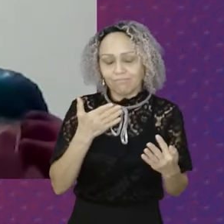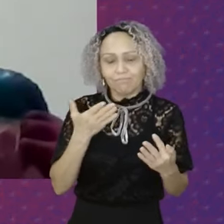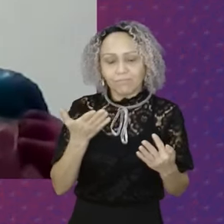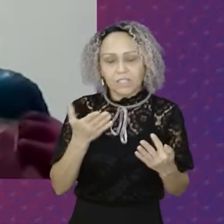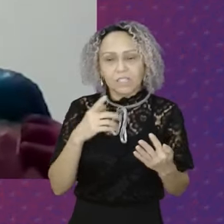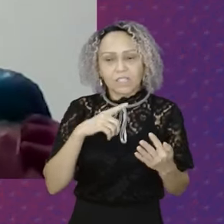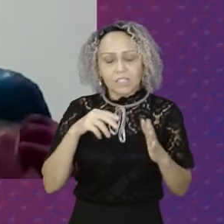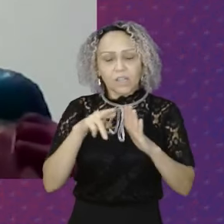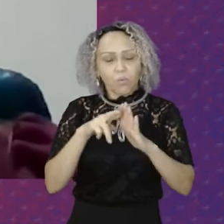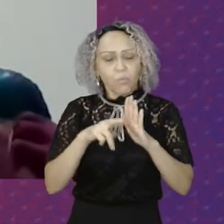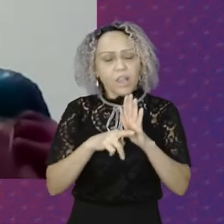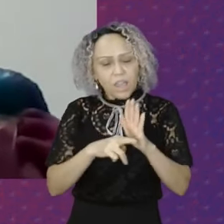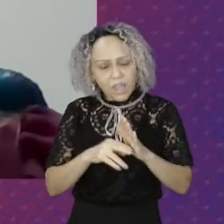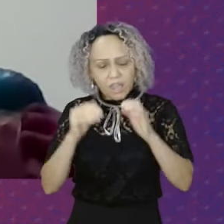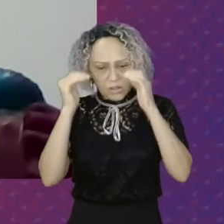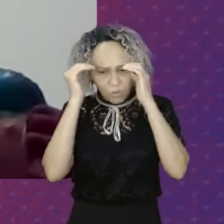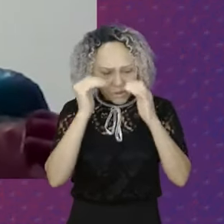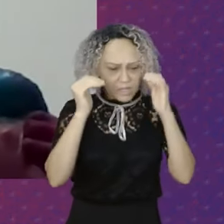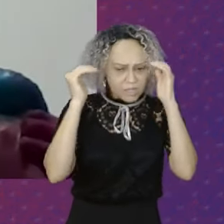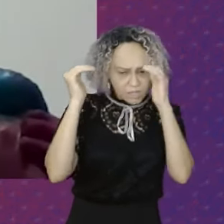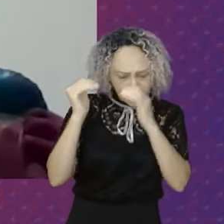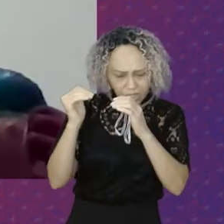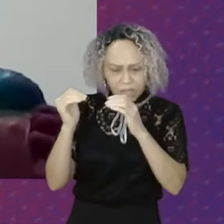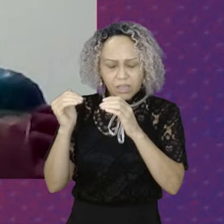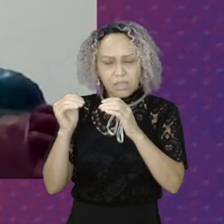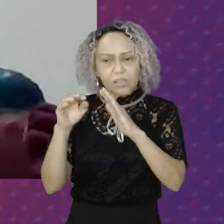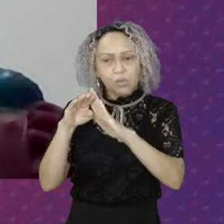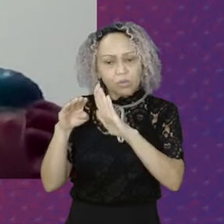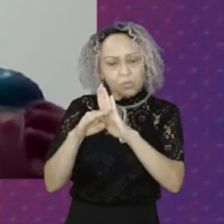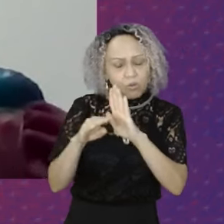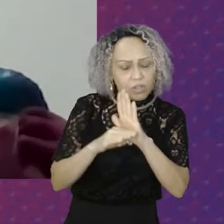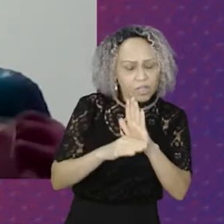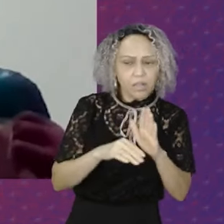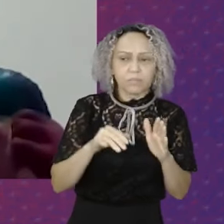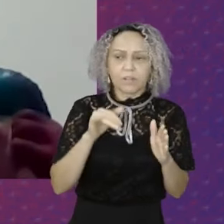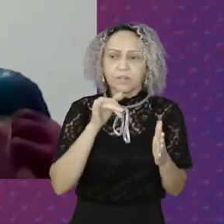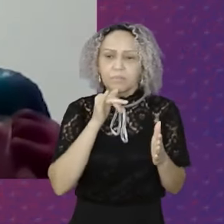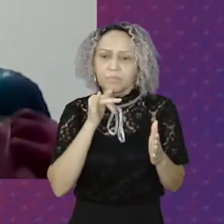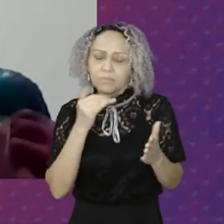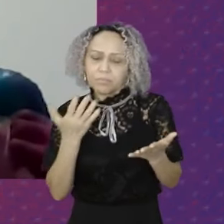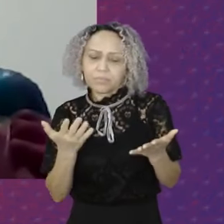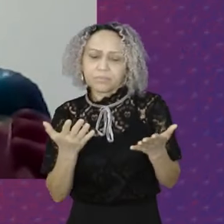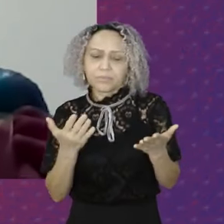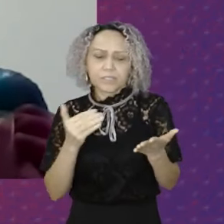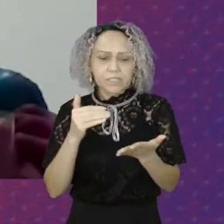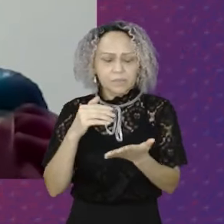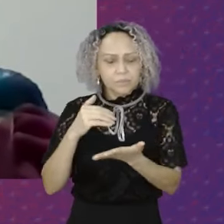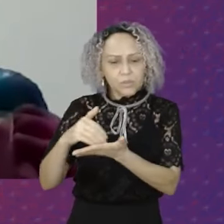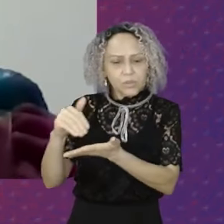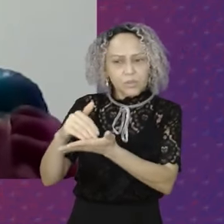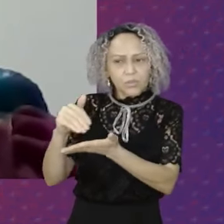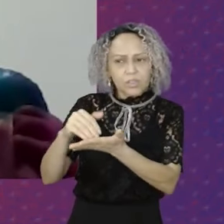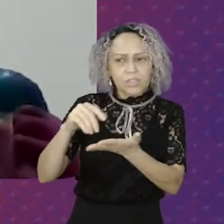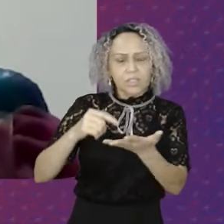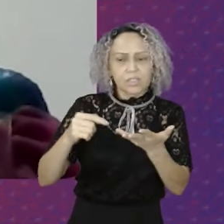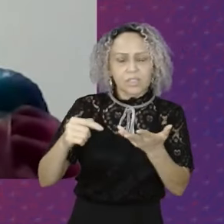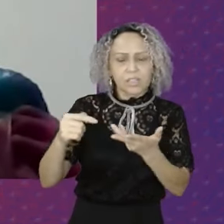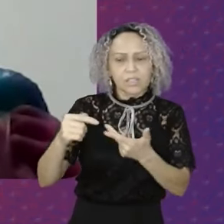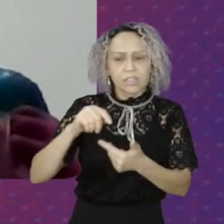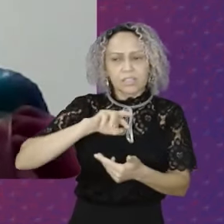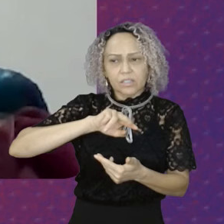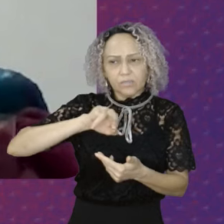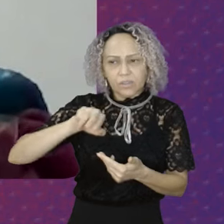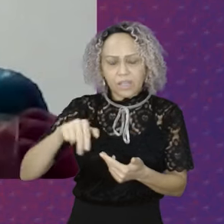Programa Bolsa Família Com outros Programas Oriundos De outras secretarias Mas Diretamente